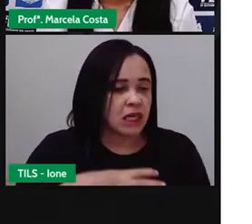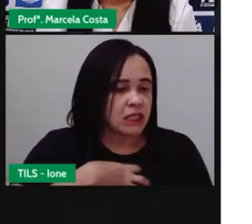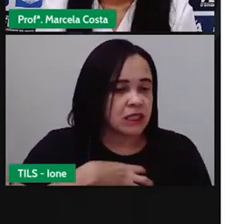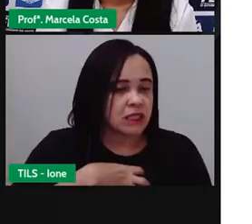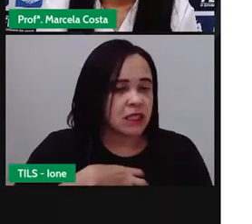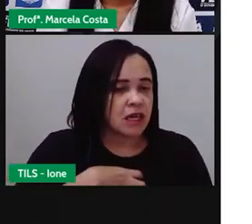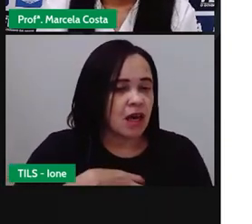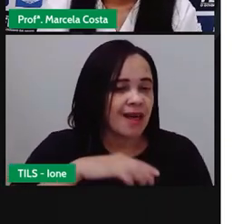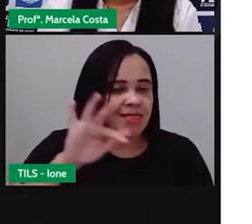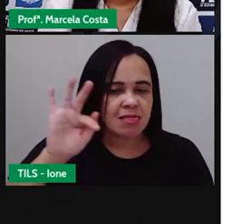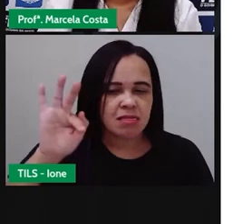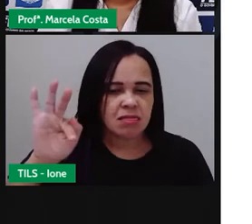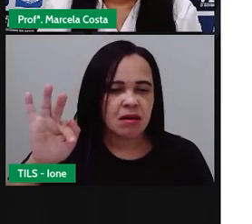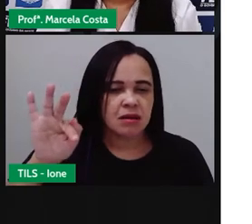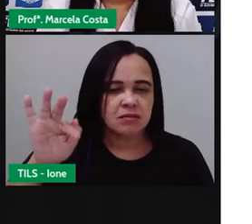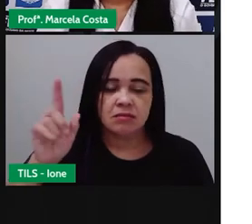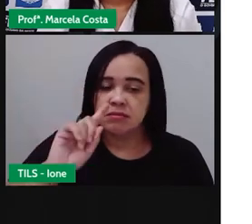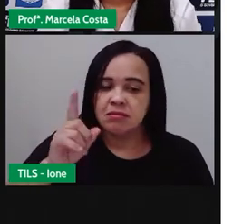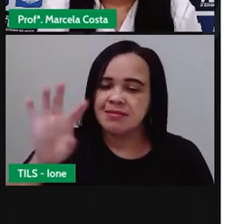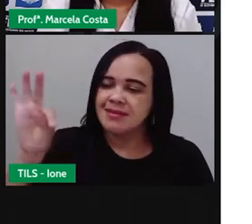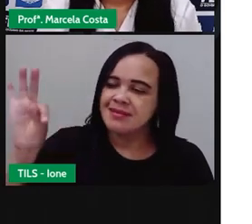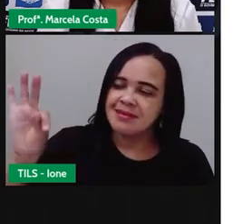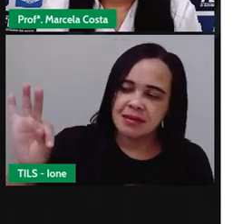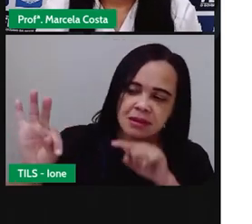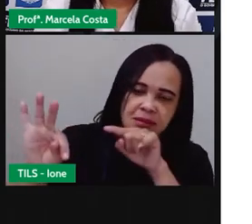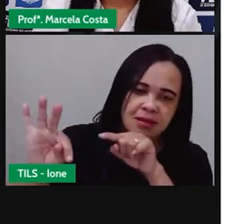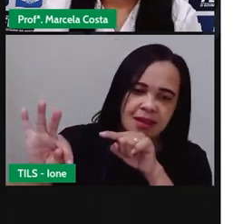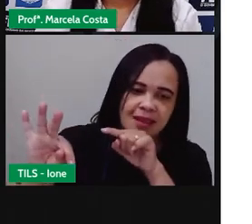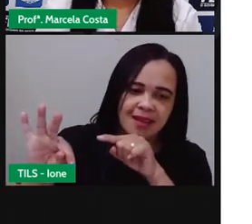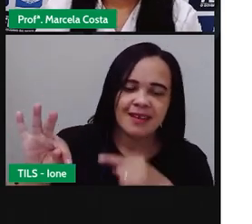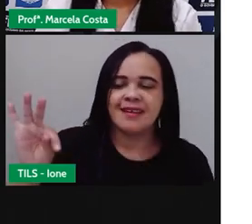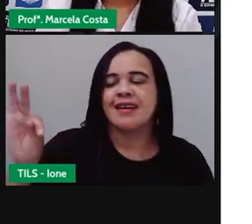no início e no final da palavra.